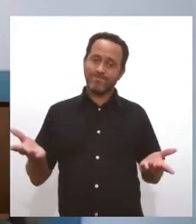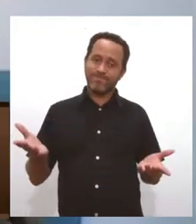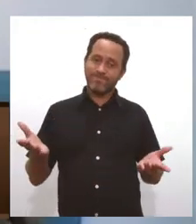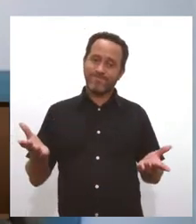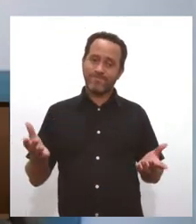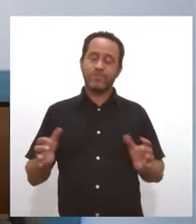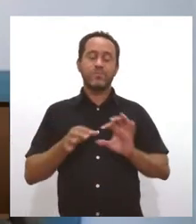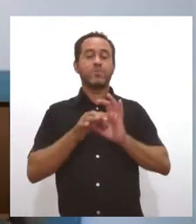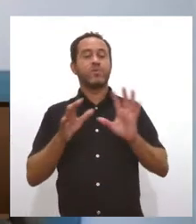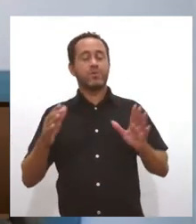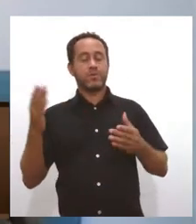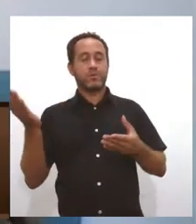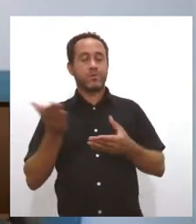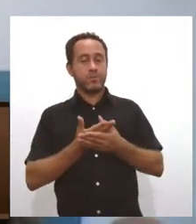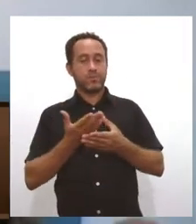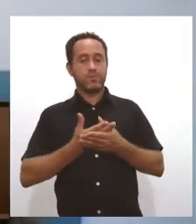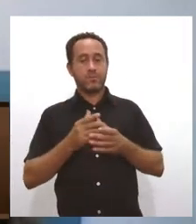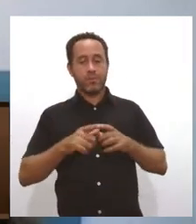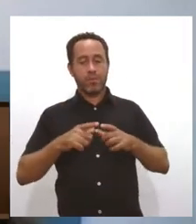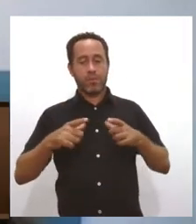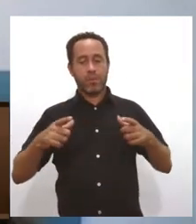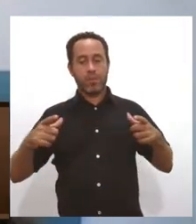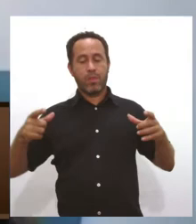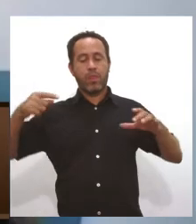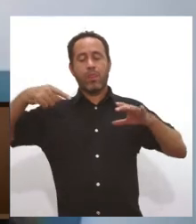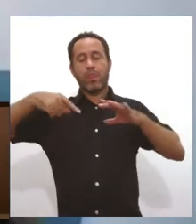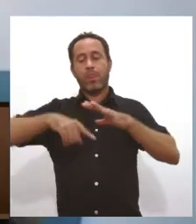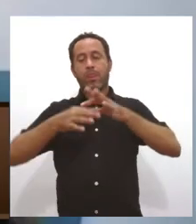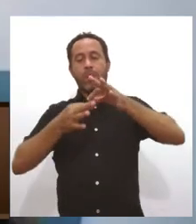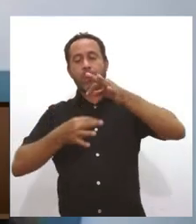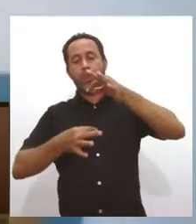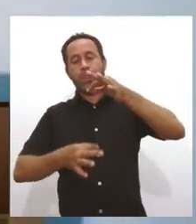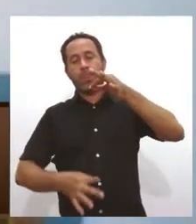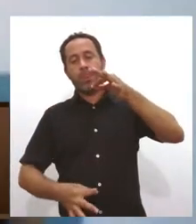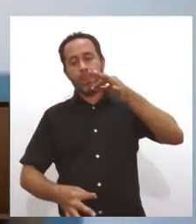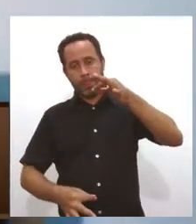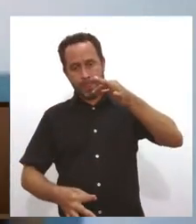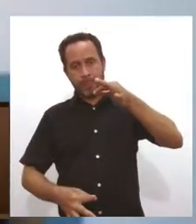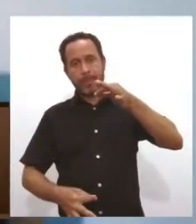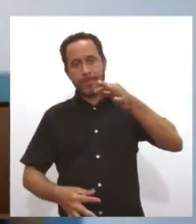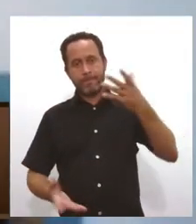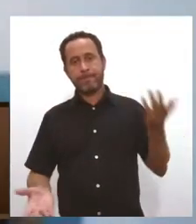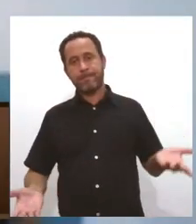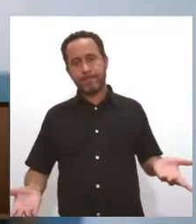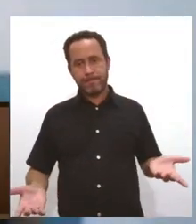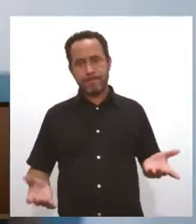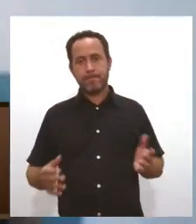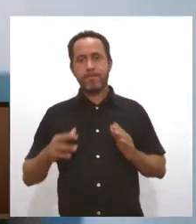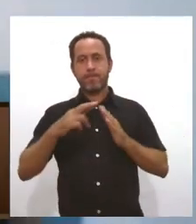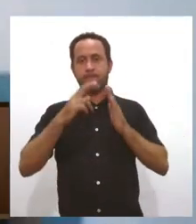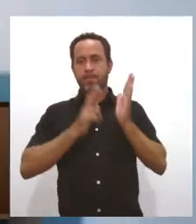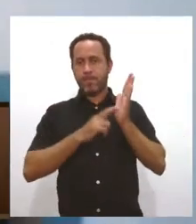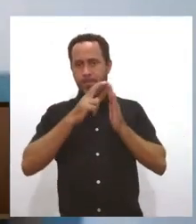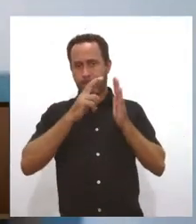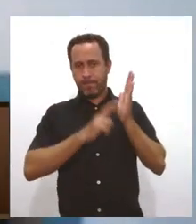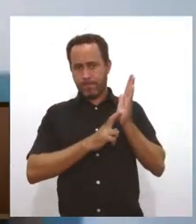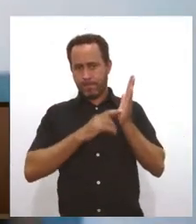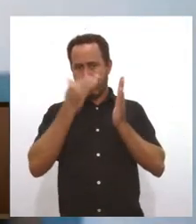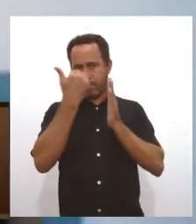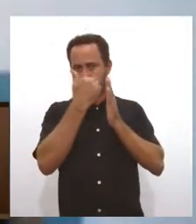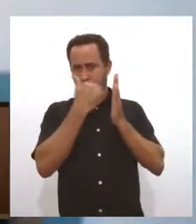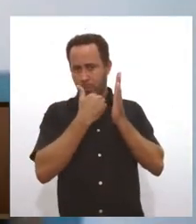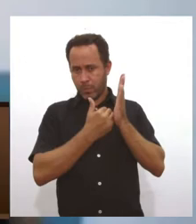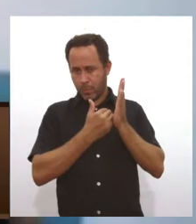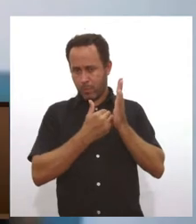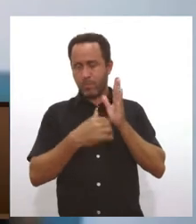deixar o processo muito amplo, né? Se, digamos, nós colocássemos alguns parâmetros, vamos colocar alguns parâmetros.